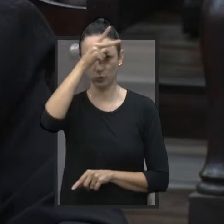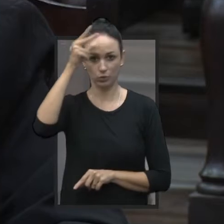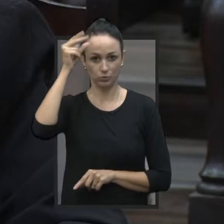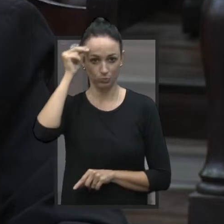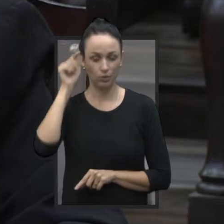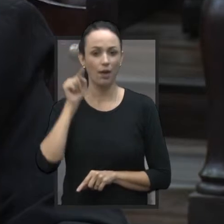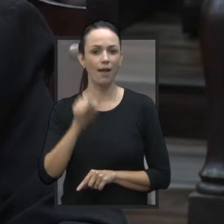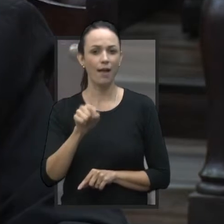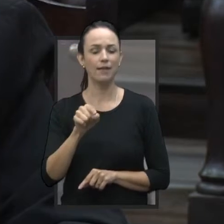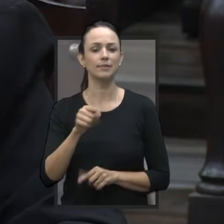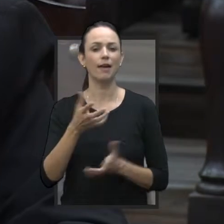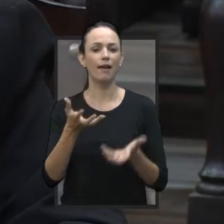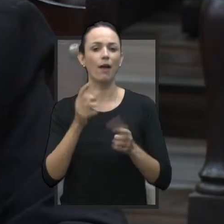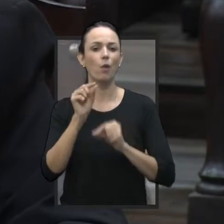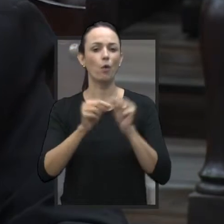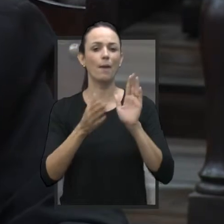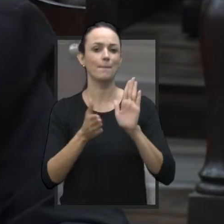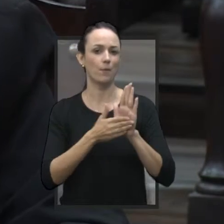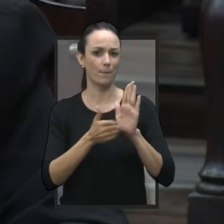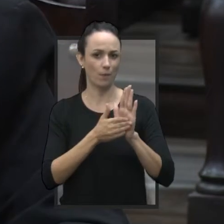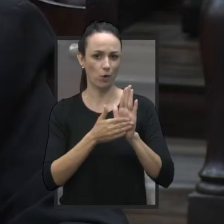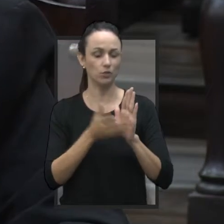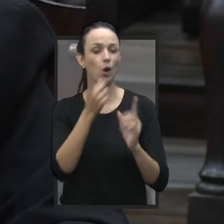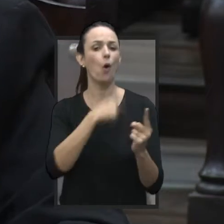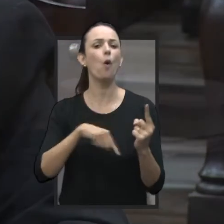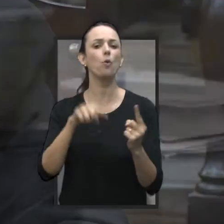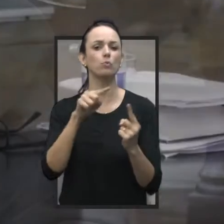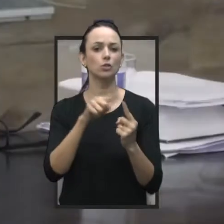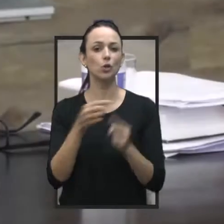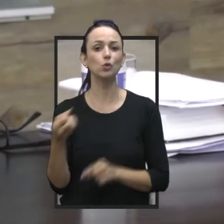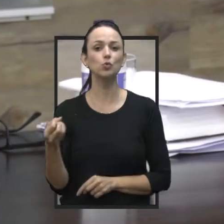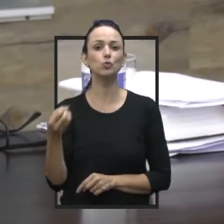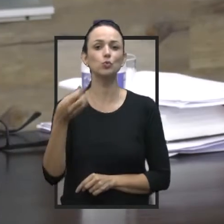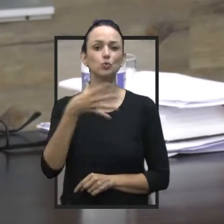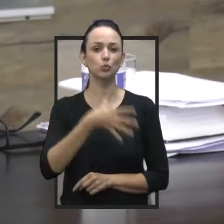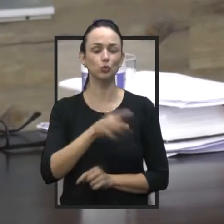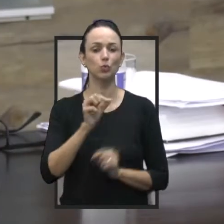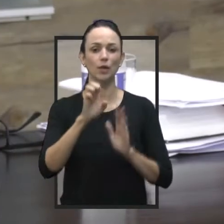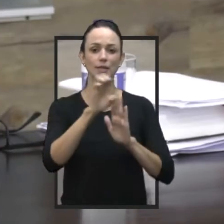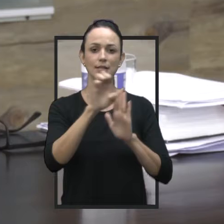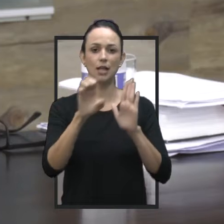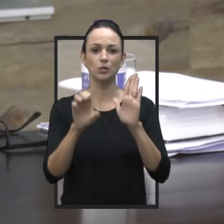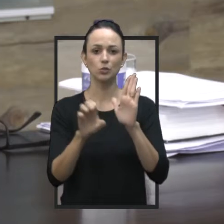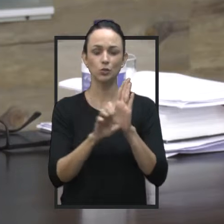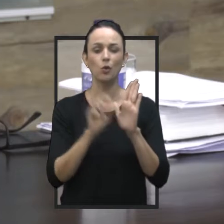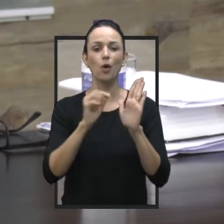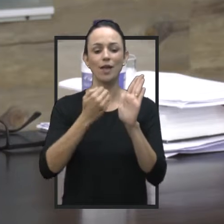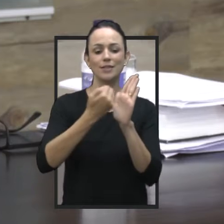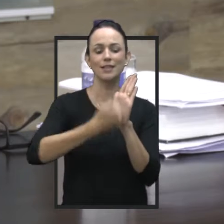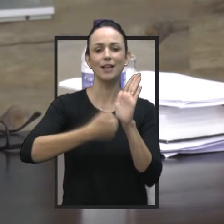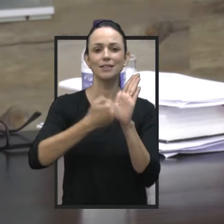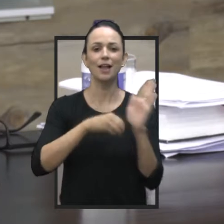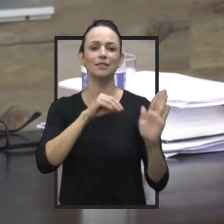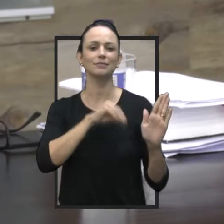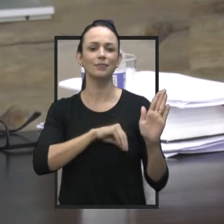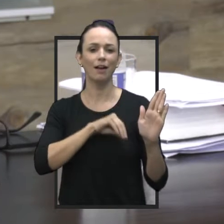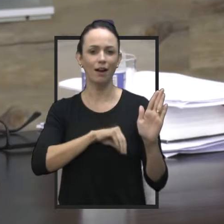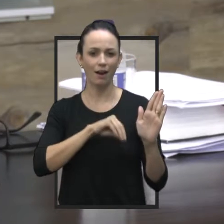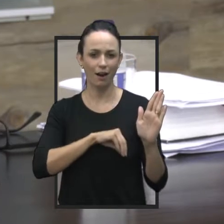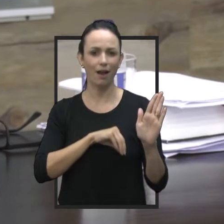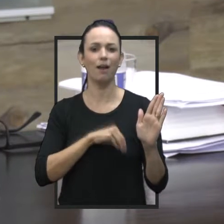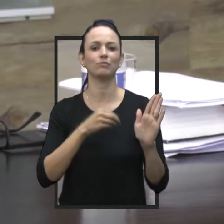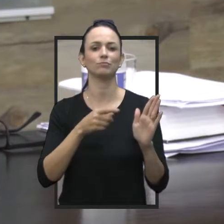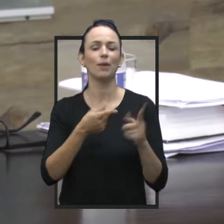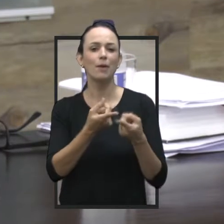De acordo com a Prefeitura, a proposta tem o objetivo de atualizar o dispositivo do Estatuto que prevê desconto consignado